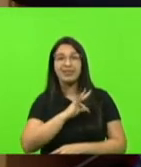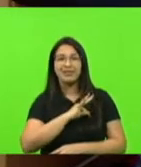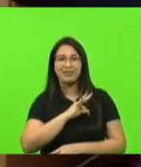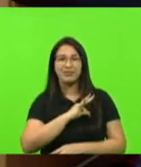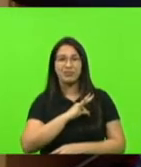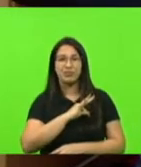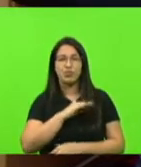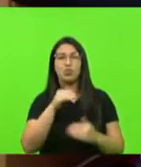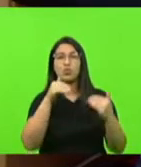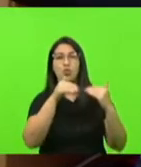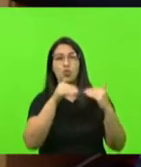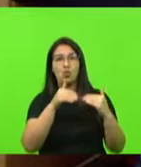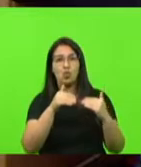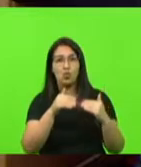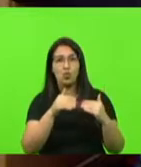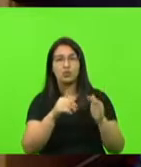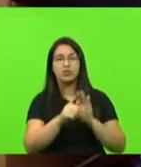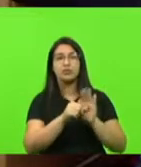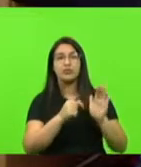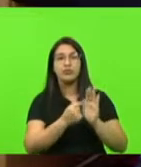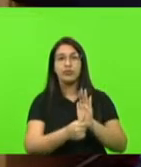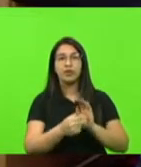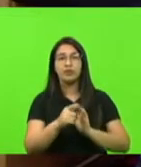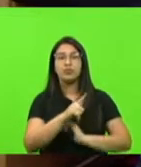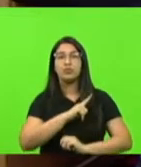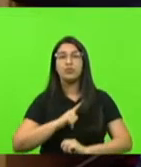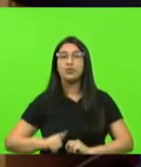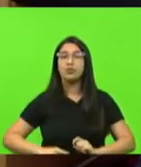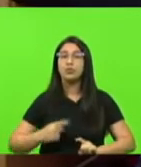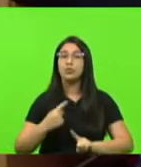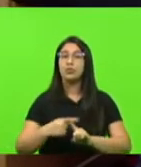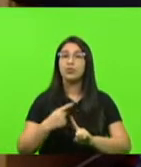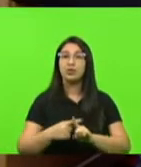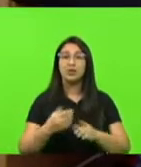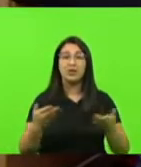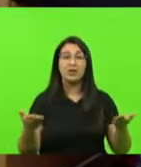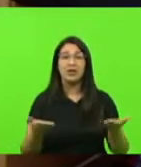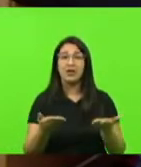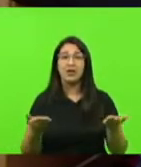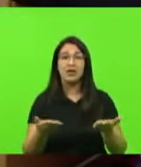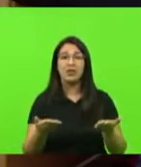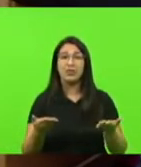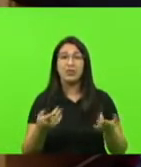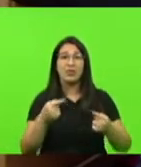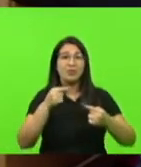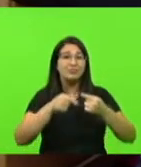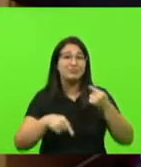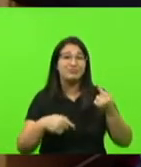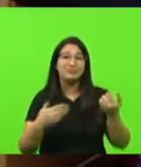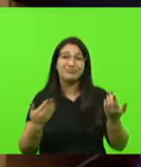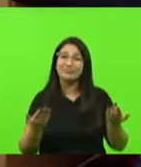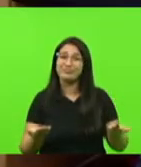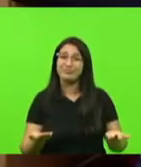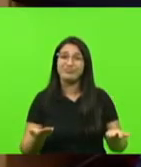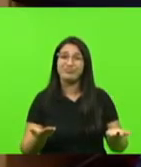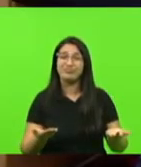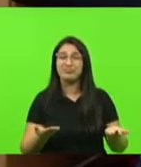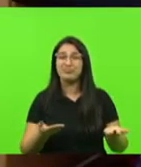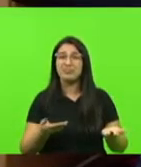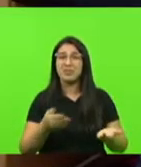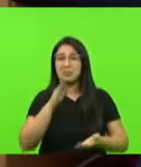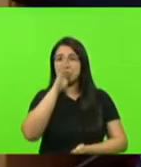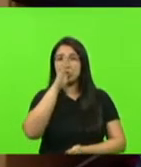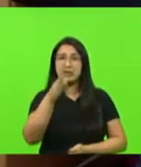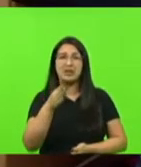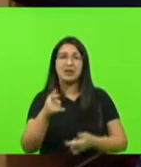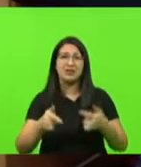concordância com o veto do governador, porque, nessa altura, já não faz mais sentido algum estabelecer prioridades